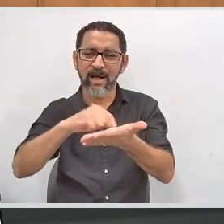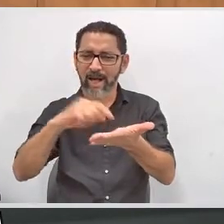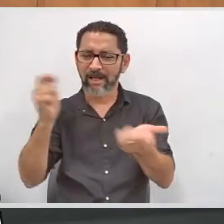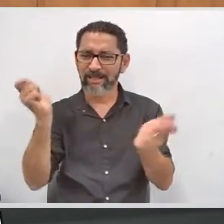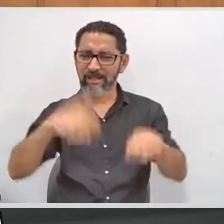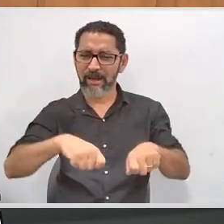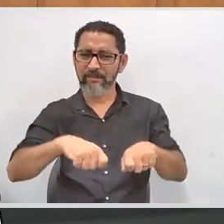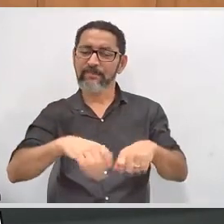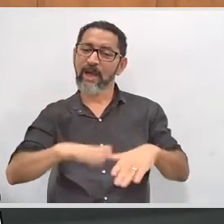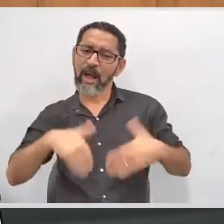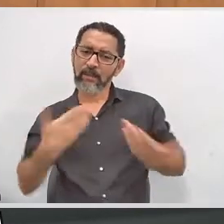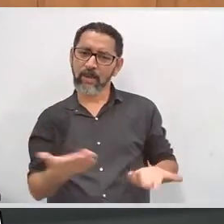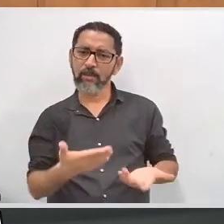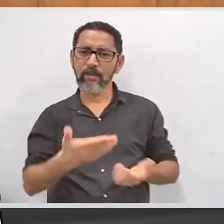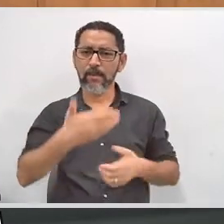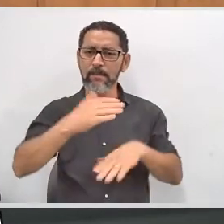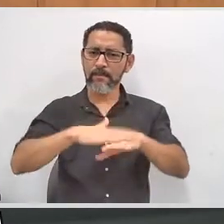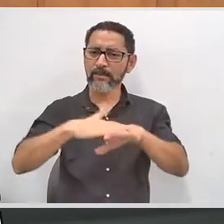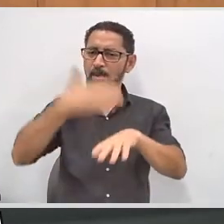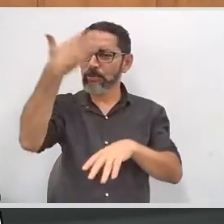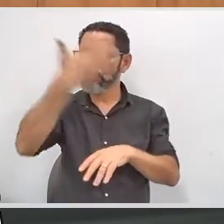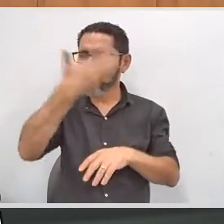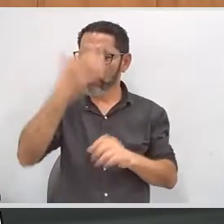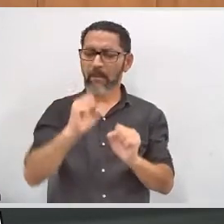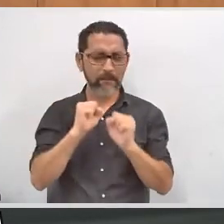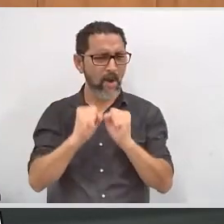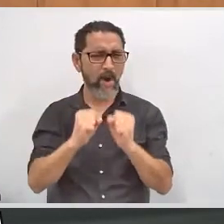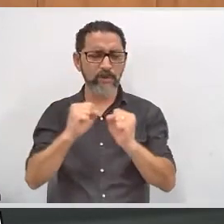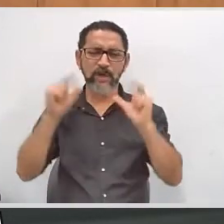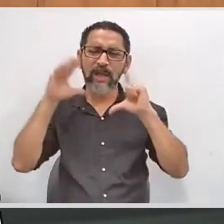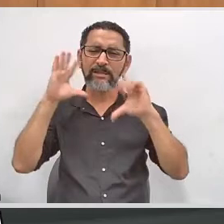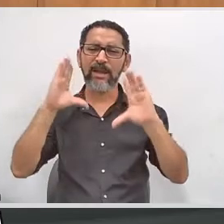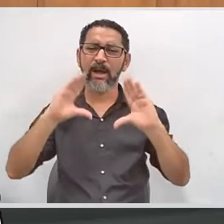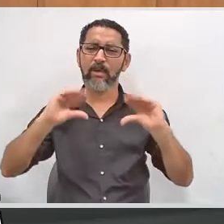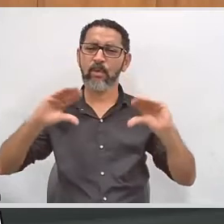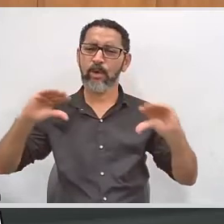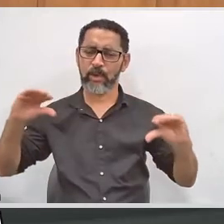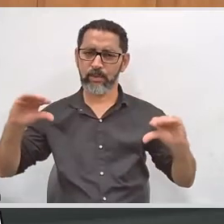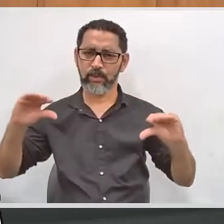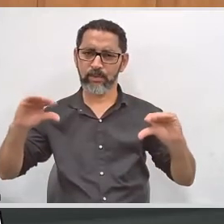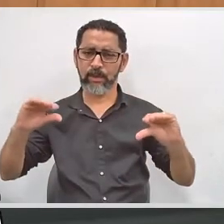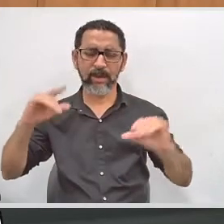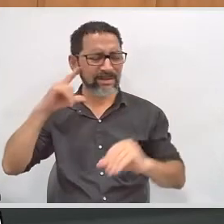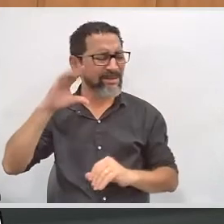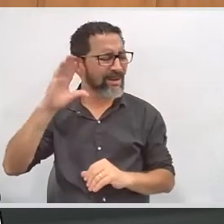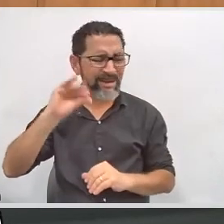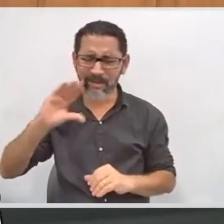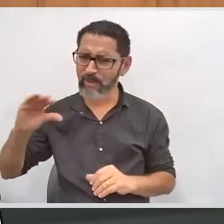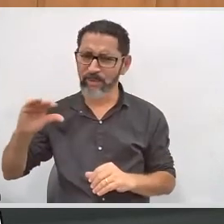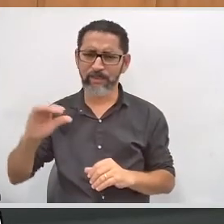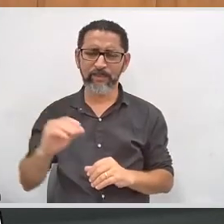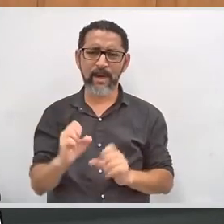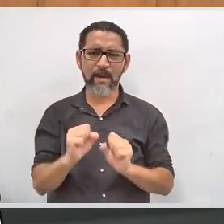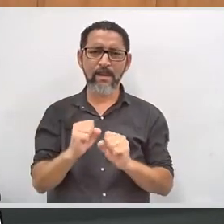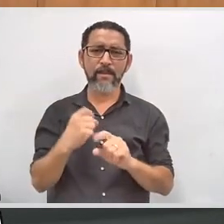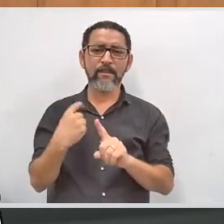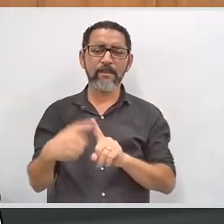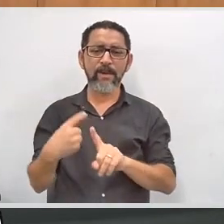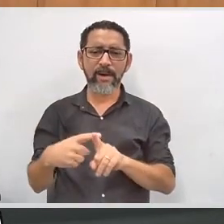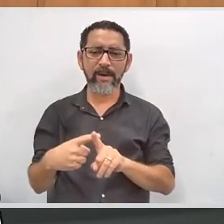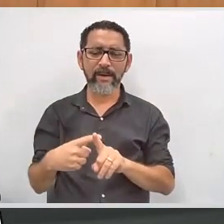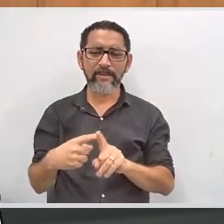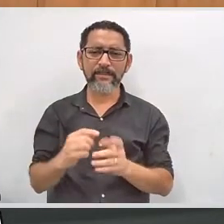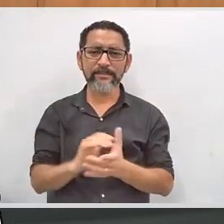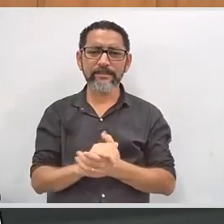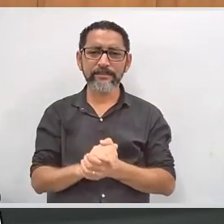as pessoas portadoras de deficiência podem ficar tranquilas porque elas vão conseguir votar com tranquilidade dentro da